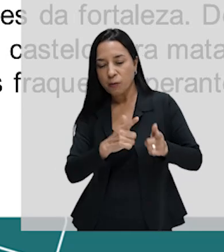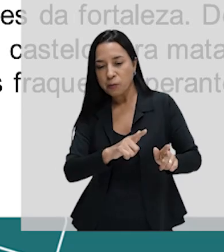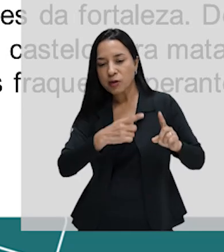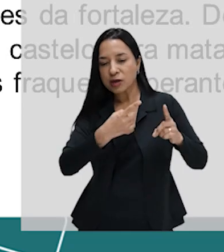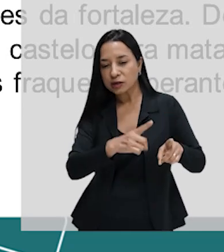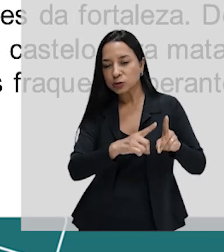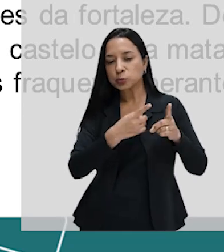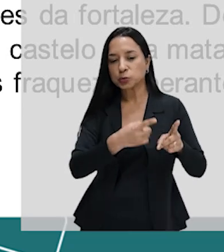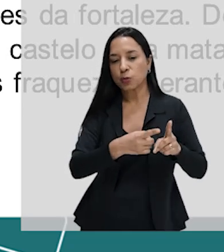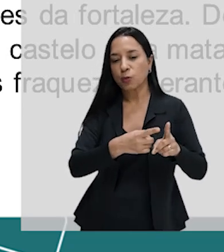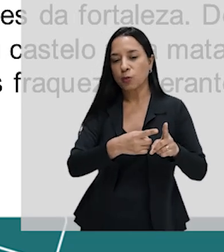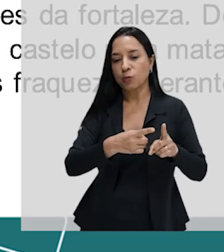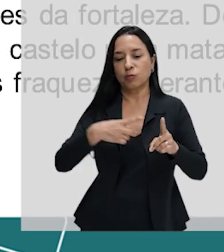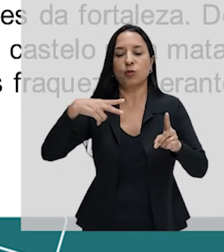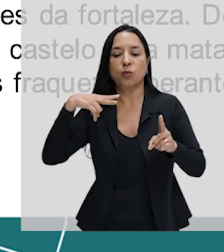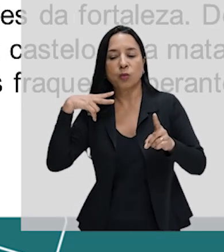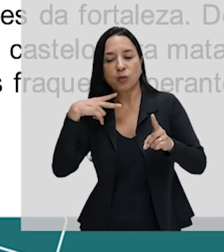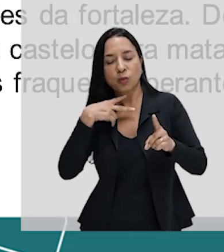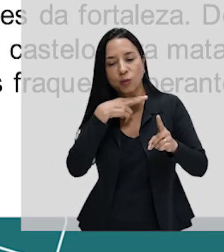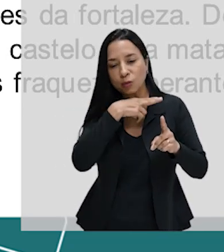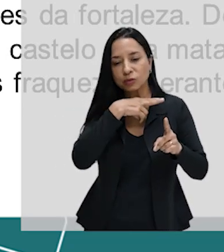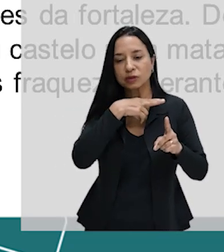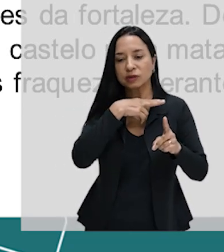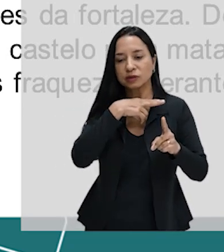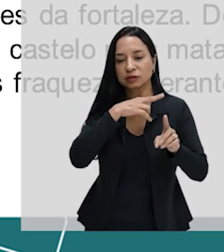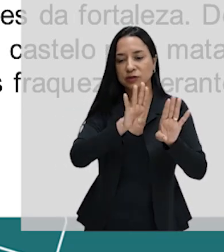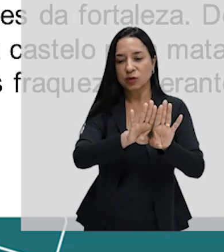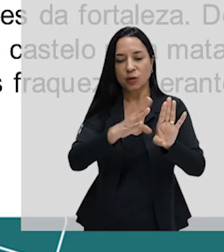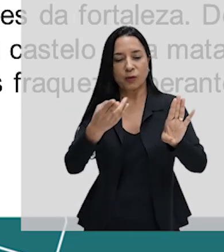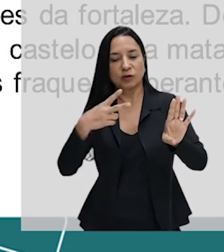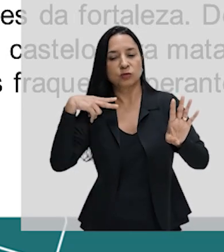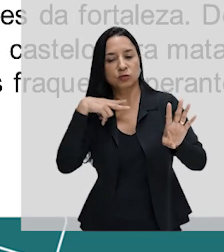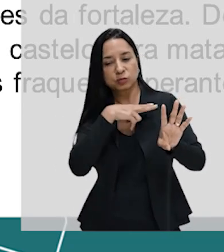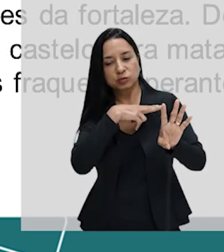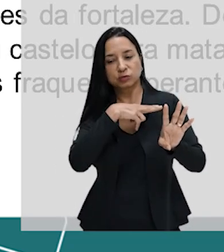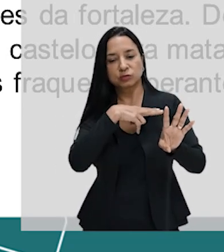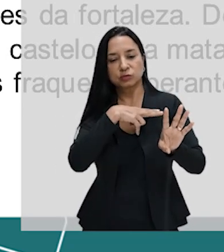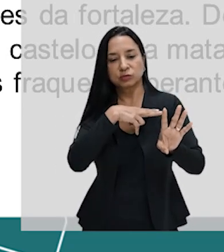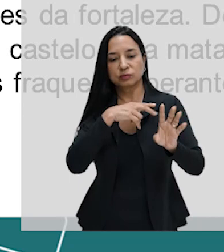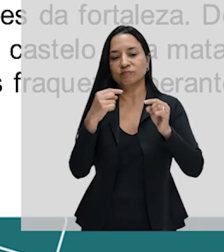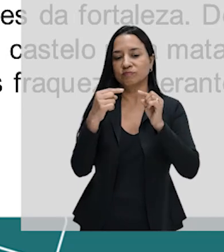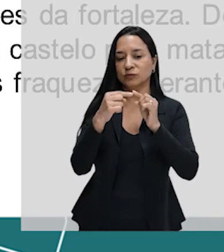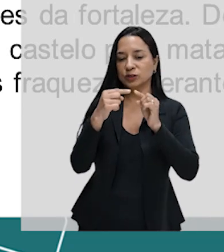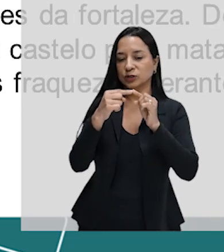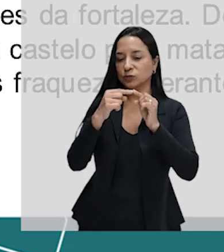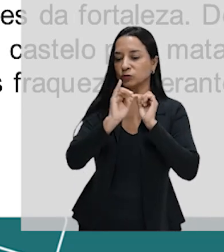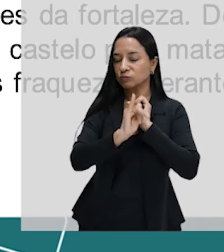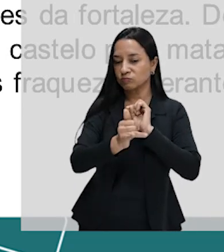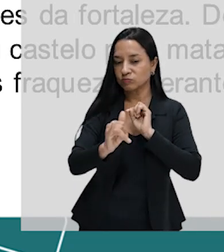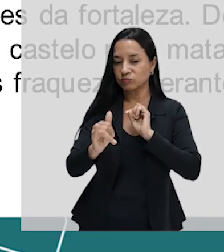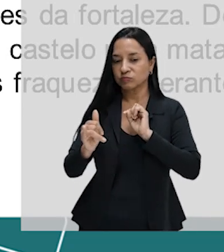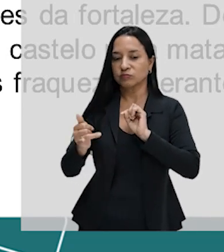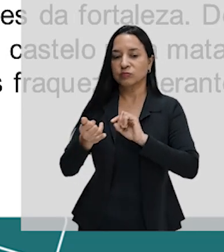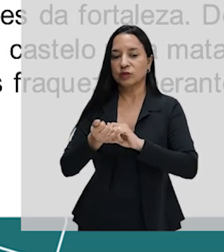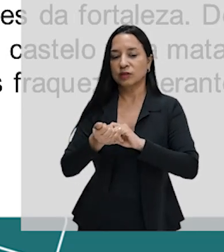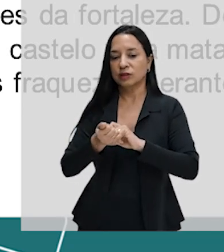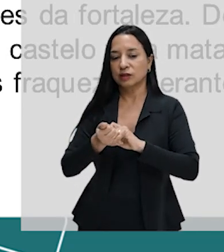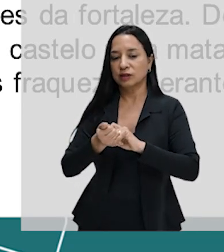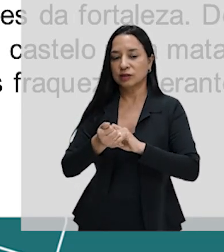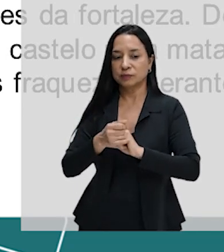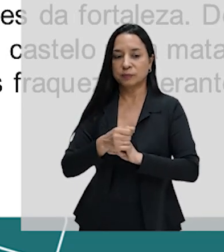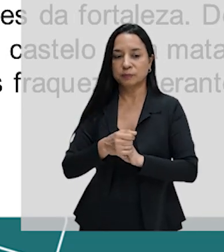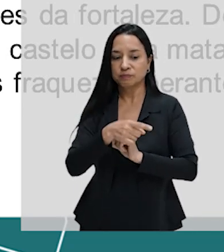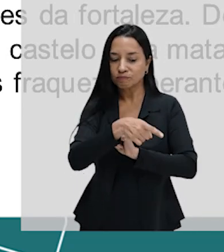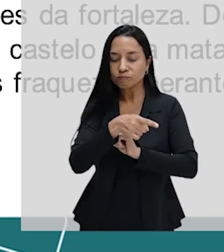-lhe a garganta de seu filho nos portões da fortaleza. De acordo com a lenda, Guzmán el